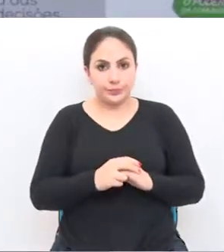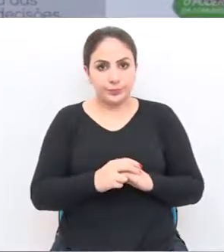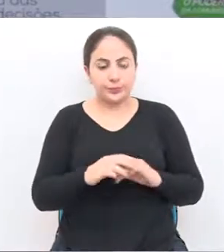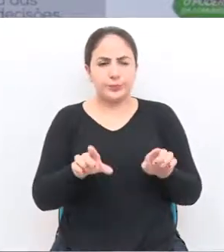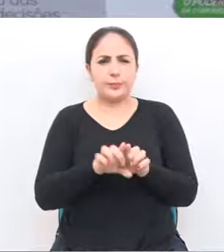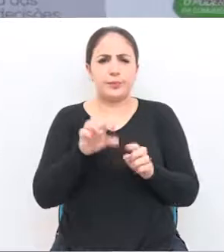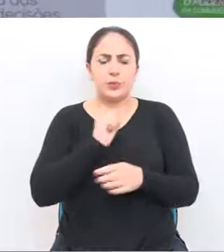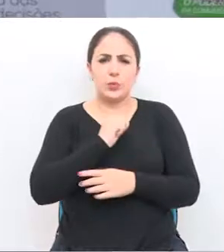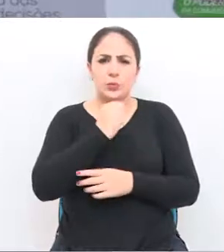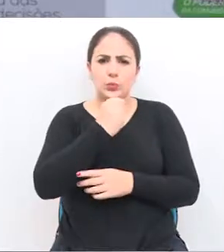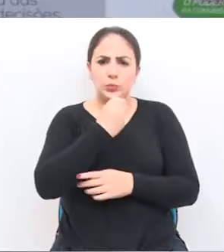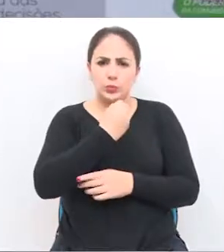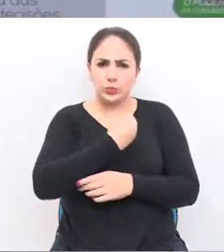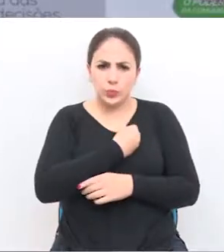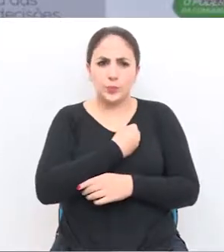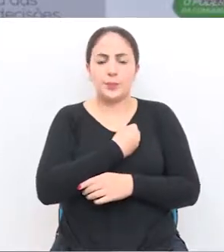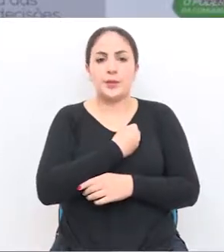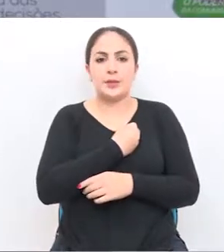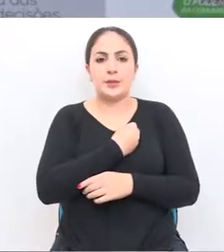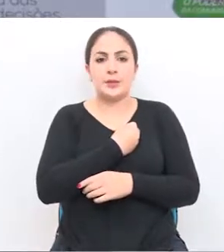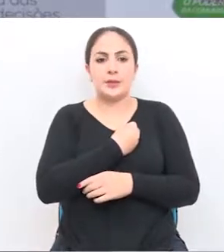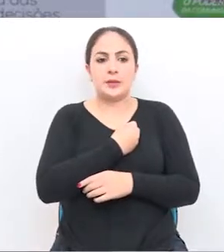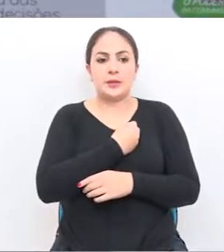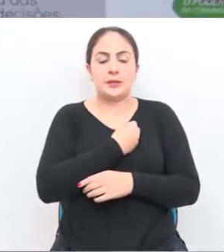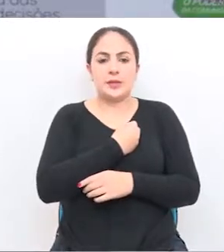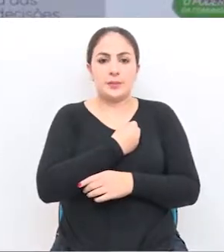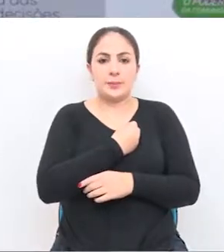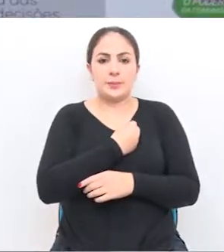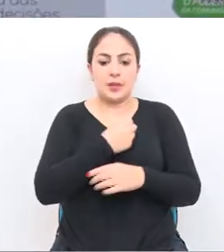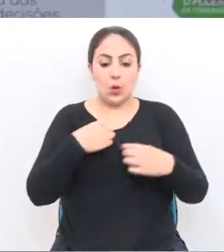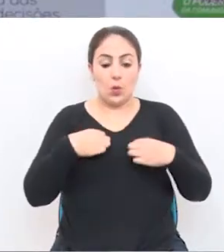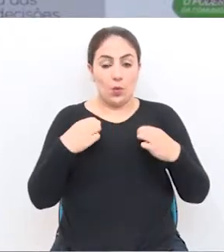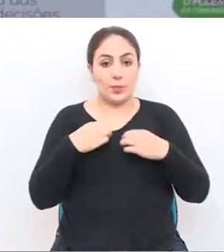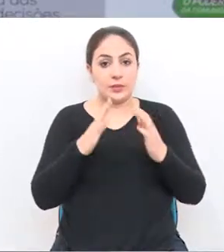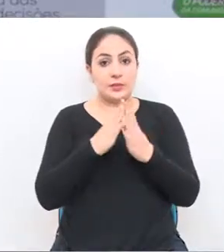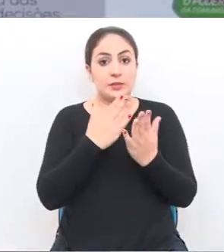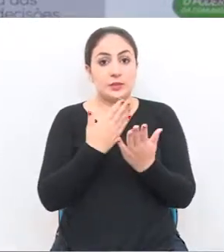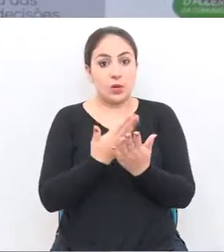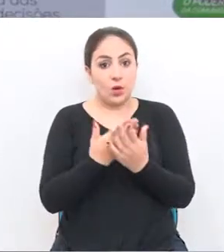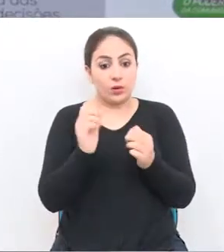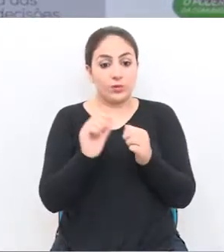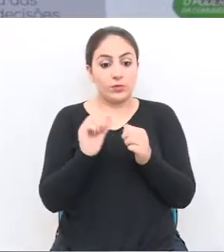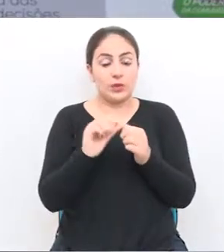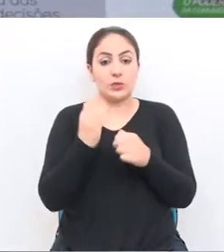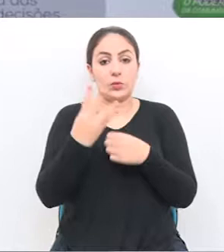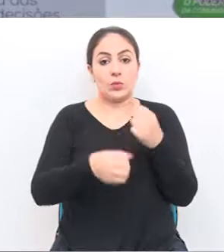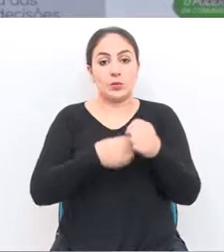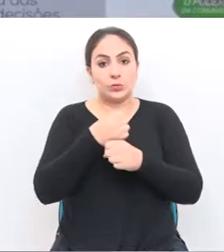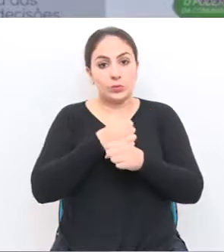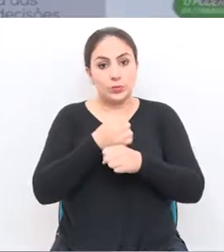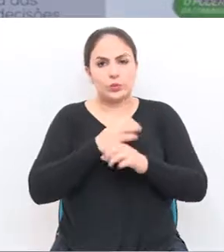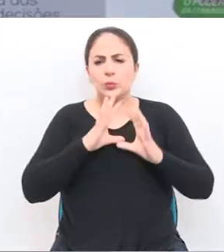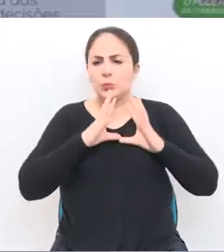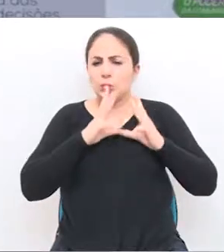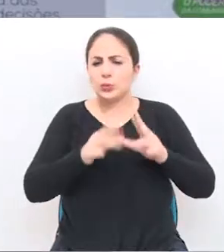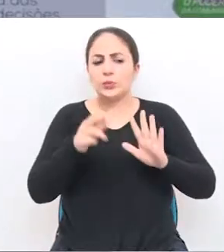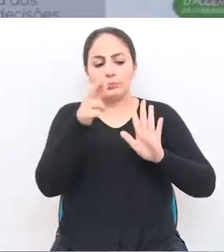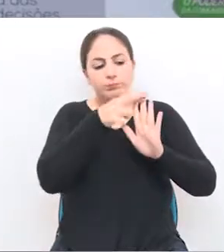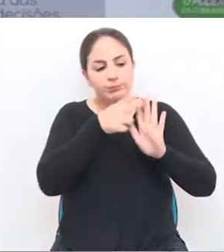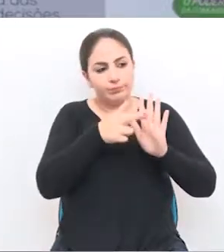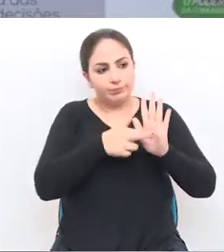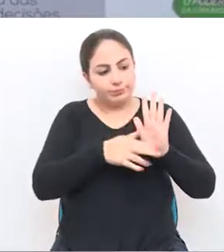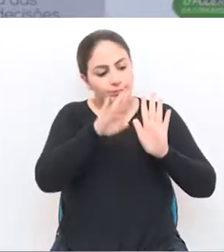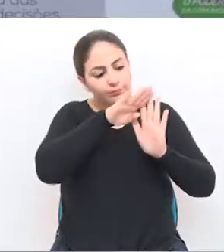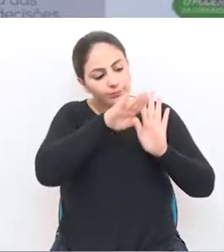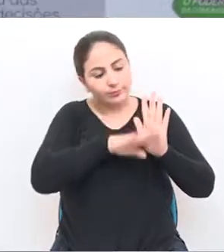de peças de uniforme escolar para as crianças que vão ser confeccionadas durante esses quatro anos, estabelecer